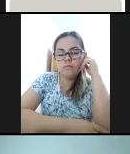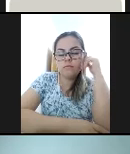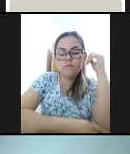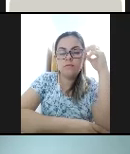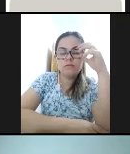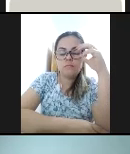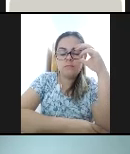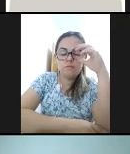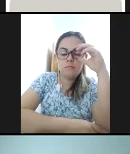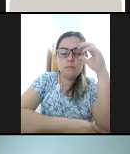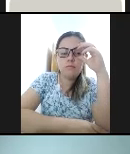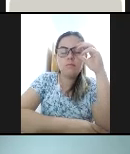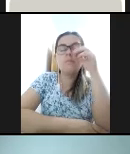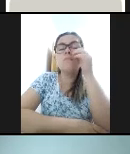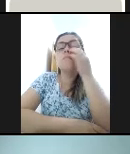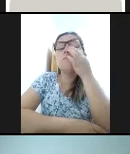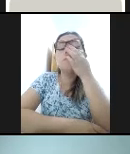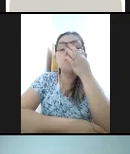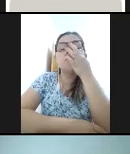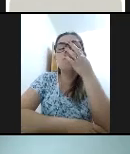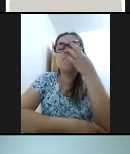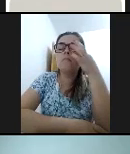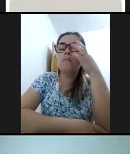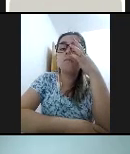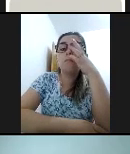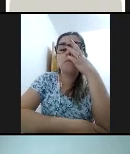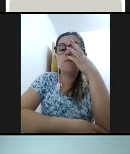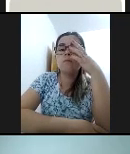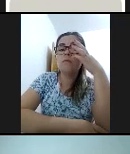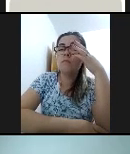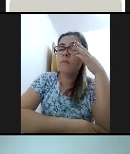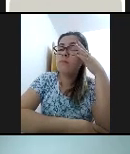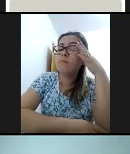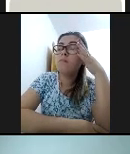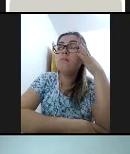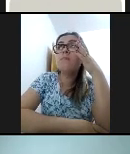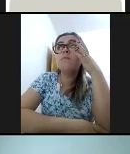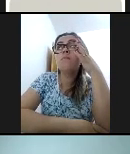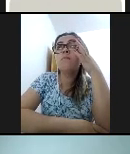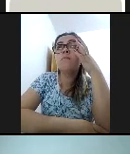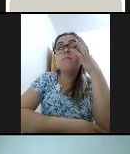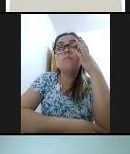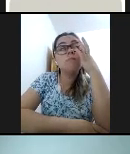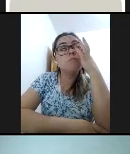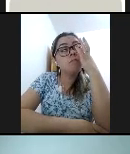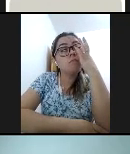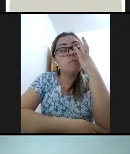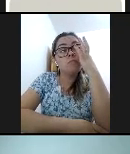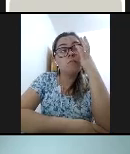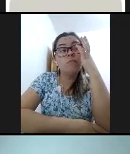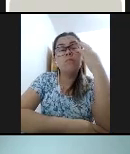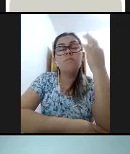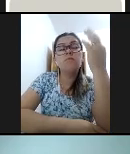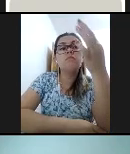Mas, essas crianças já têm familiaridade com o YouTube e outros